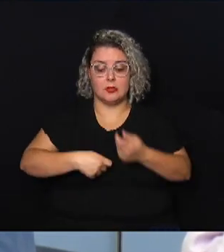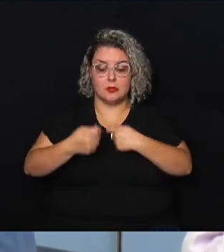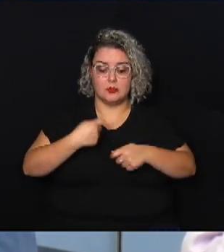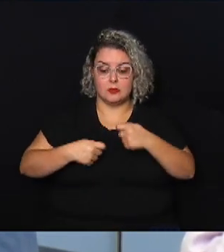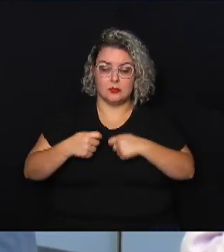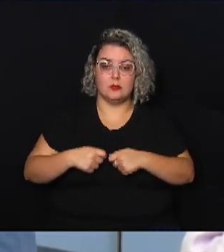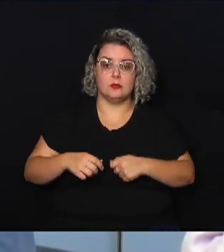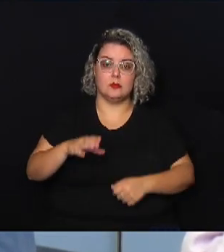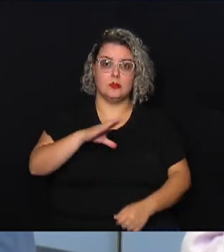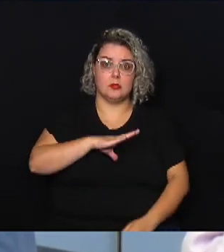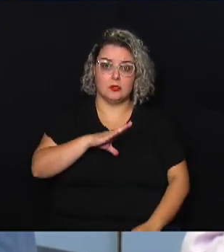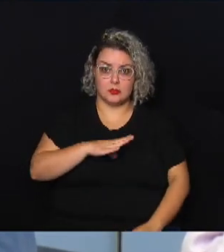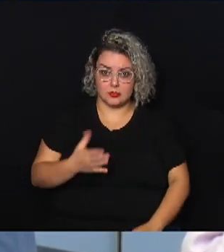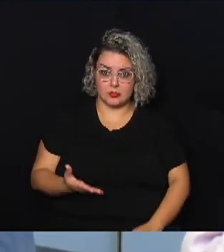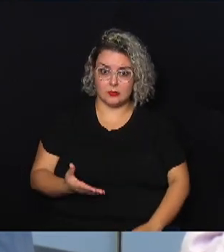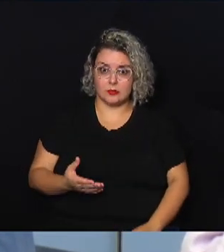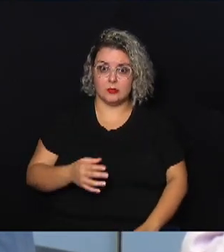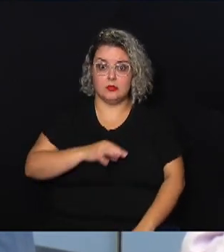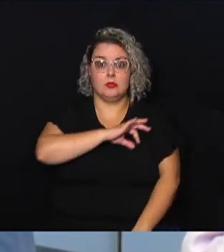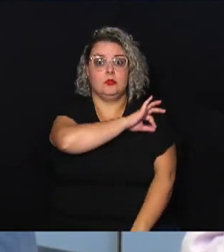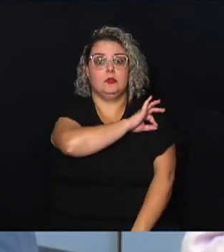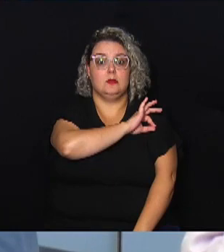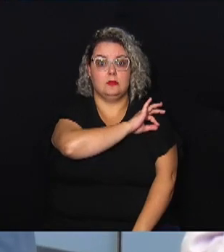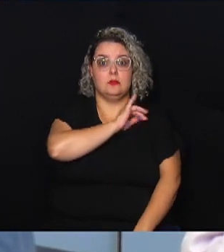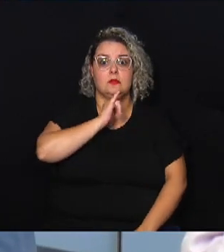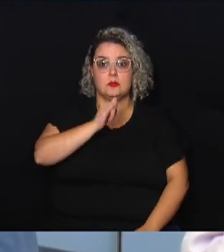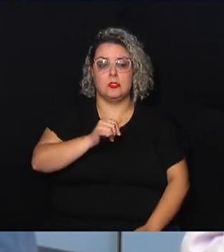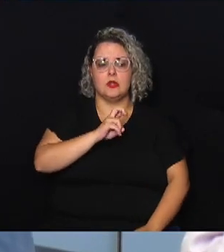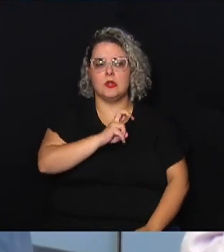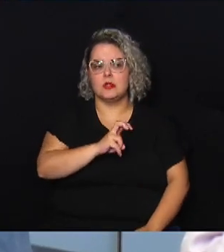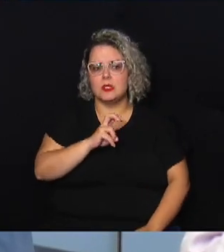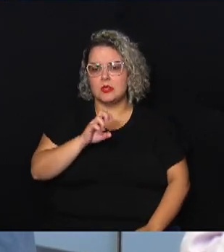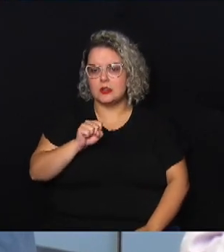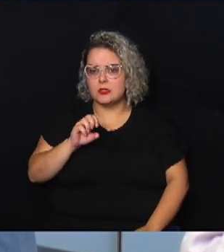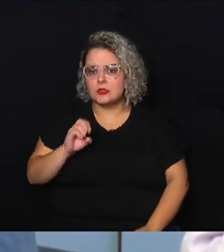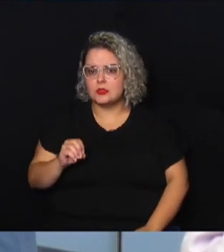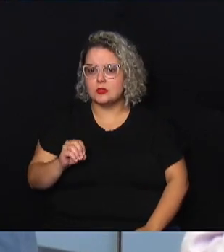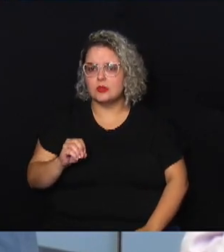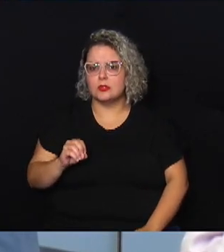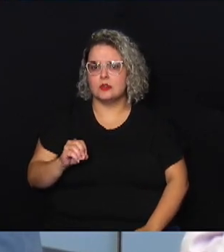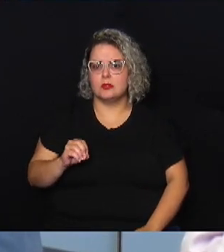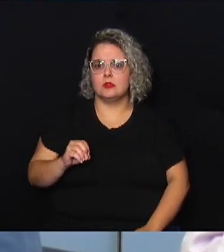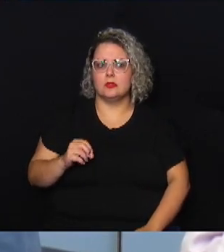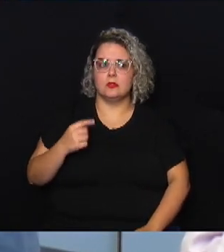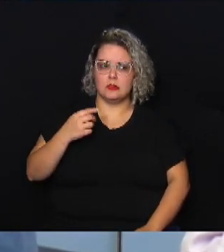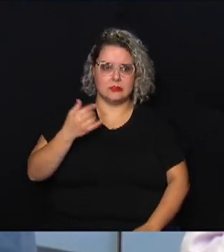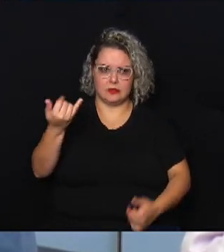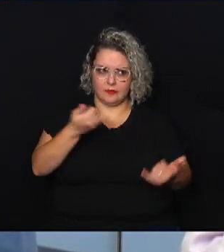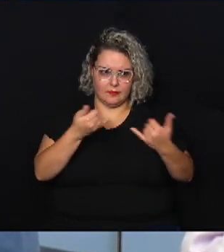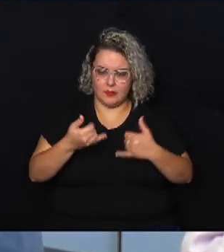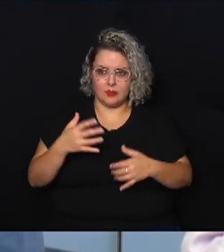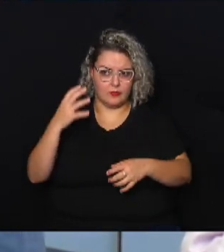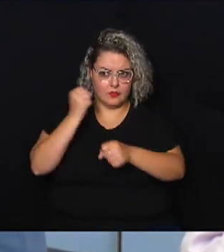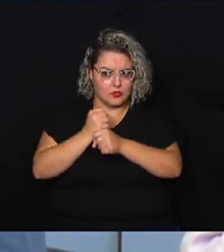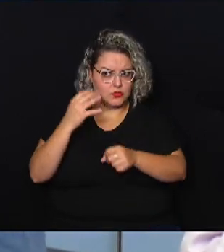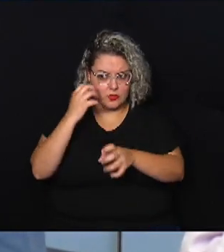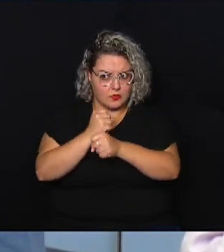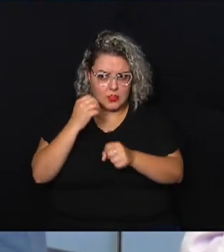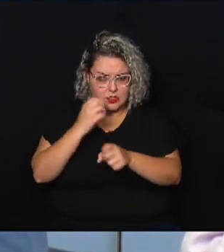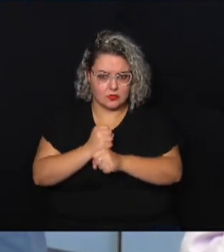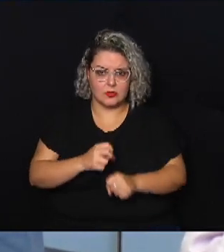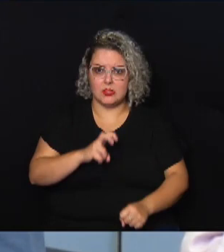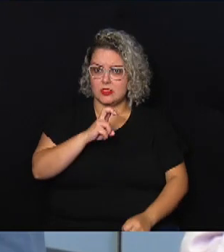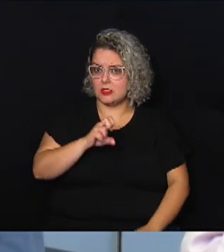municípios esse prefeito você disse é 580 unidades foi falando eu fui somando 580 unidades eu tenho